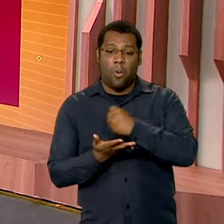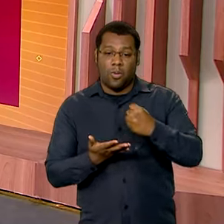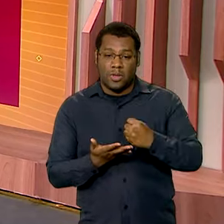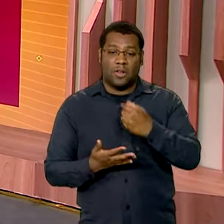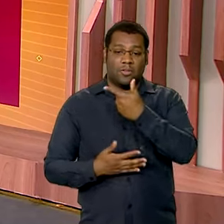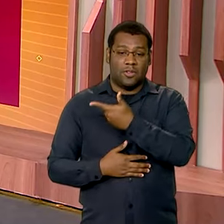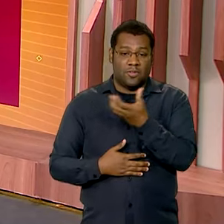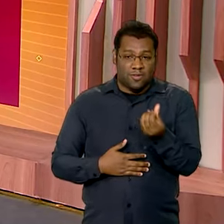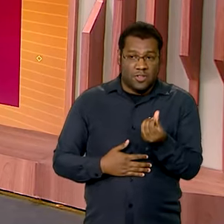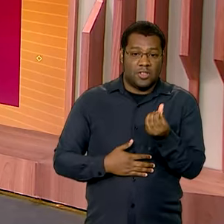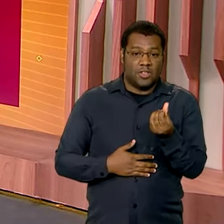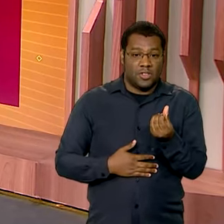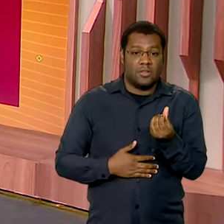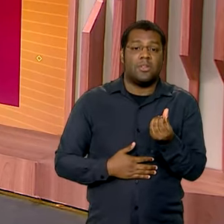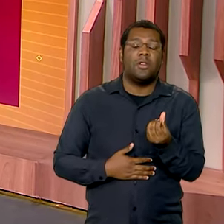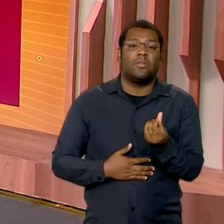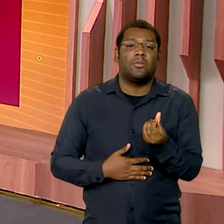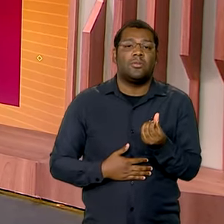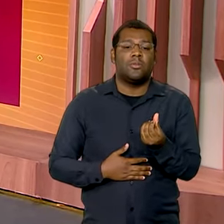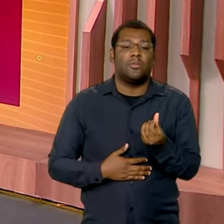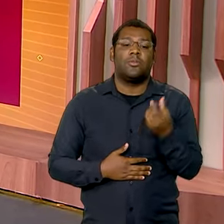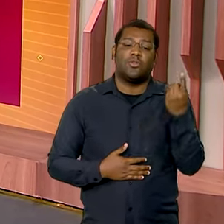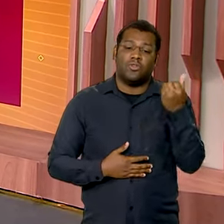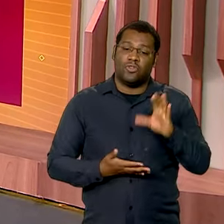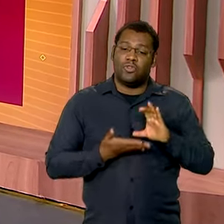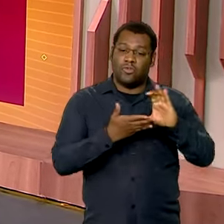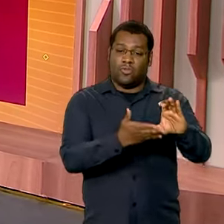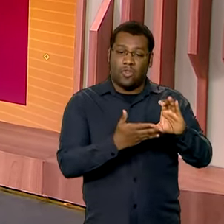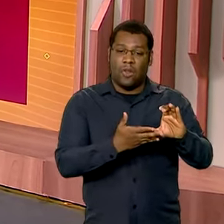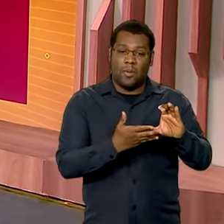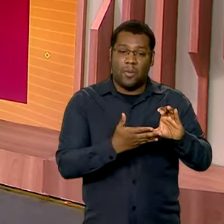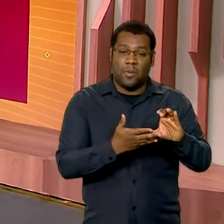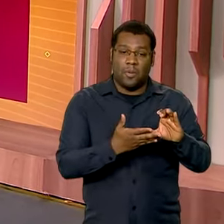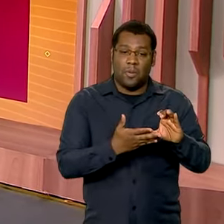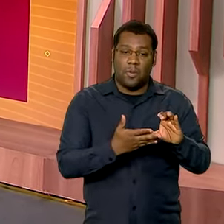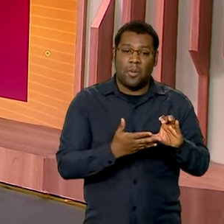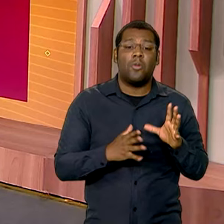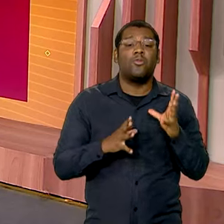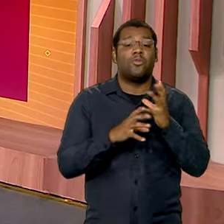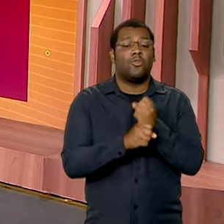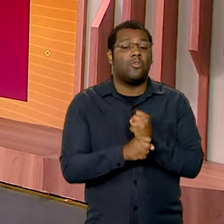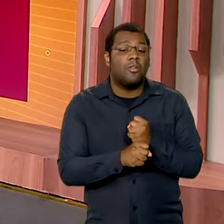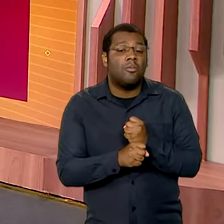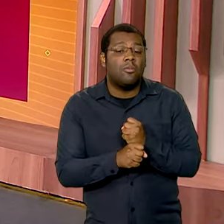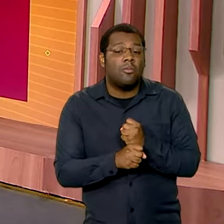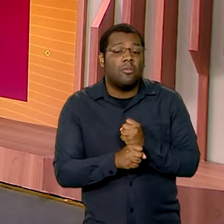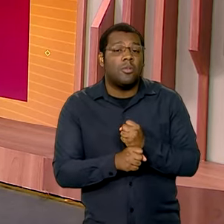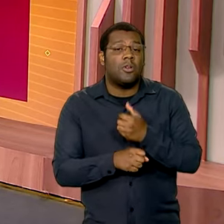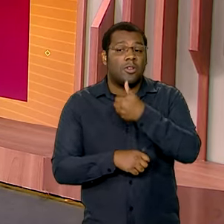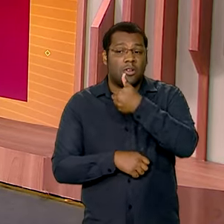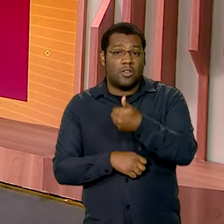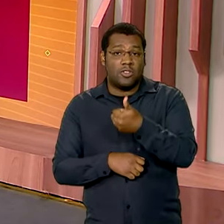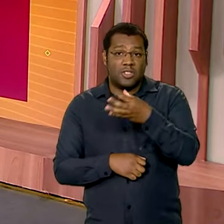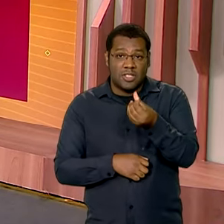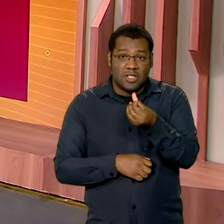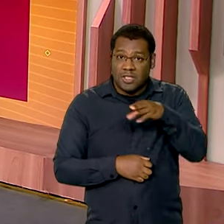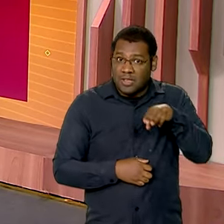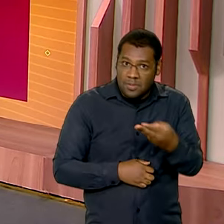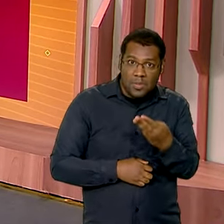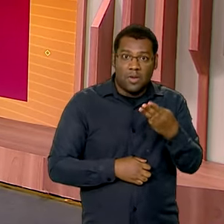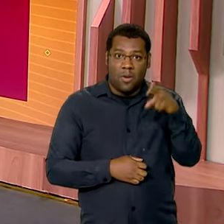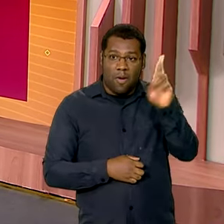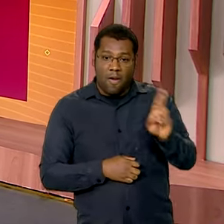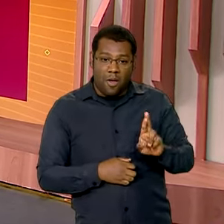para produção. O volume de recursos liberados para o financiamento passou de 16 milhões de